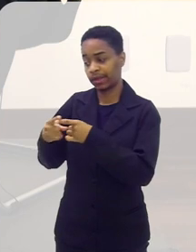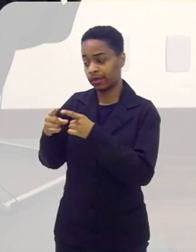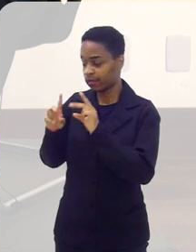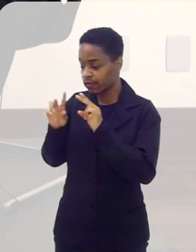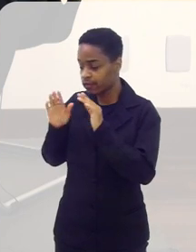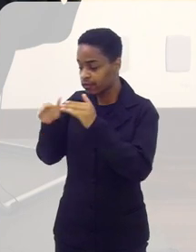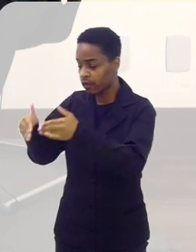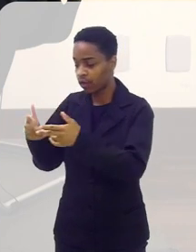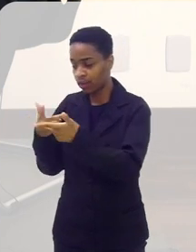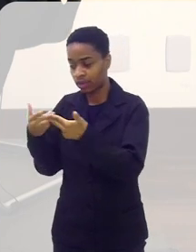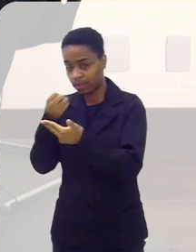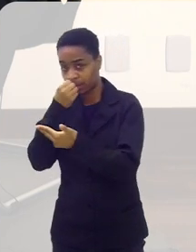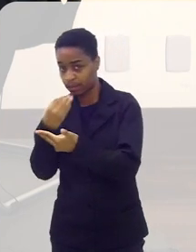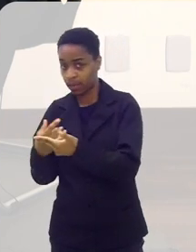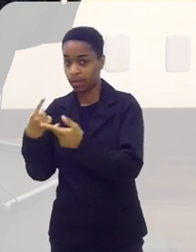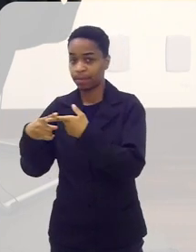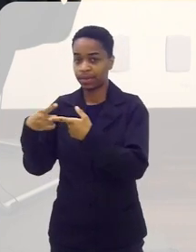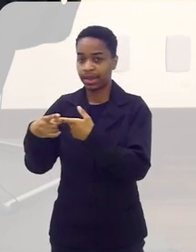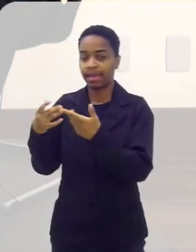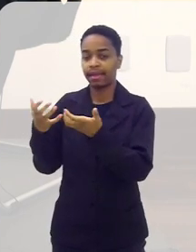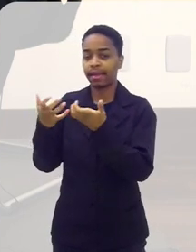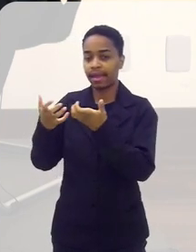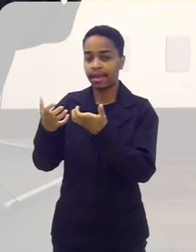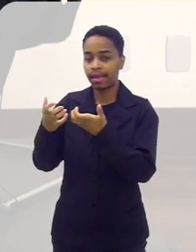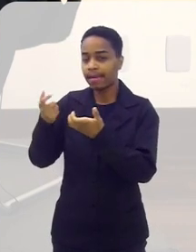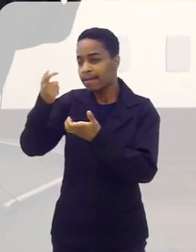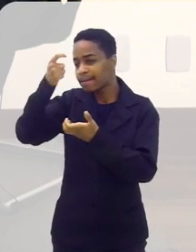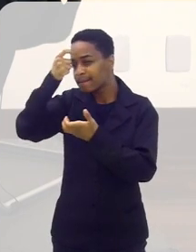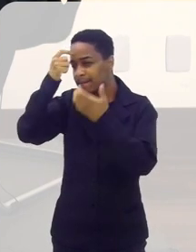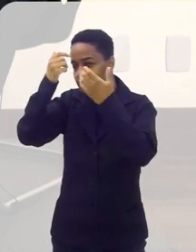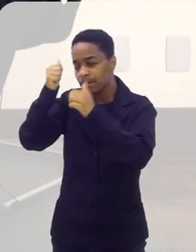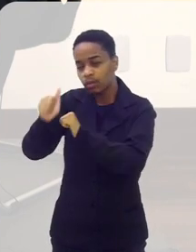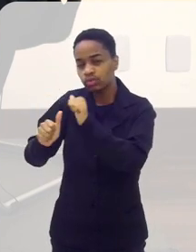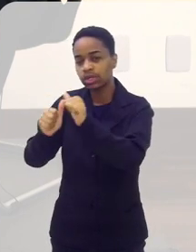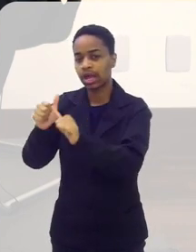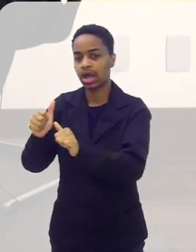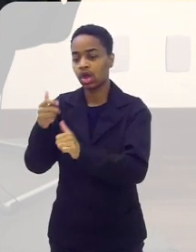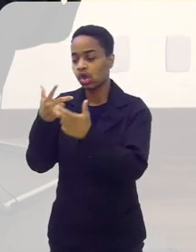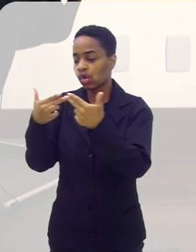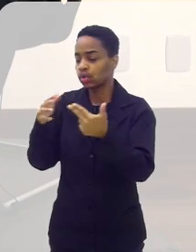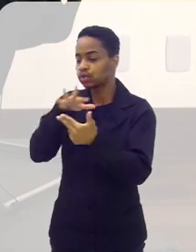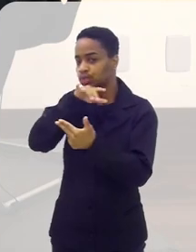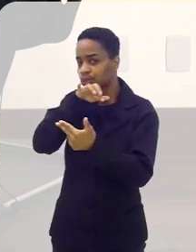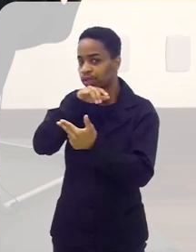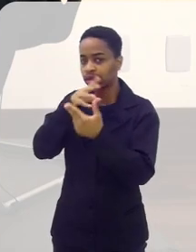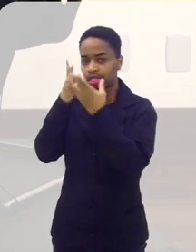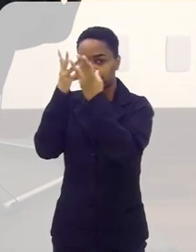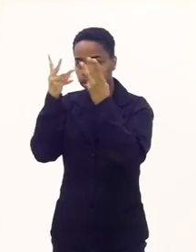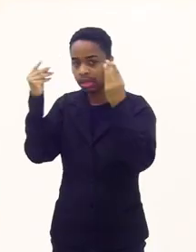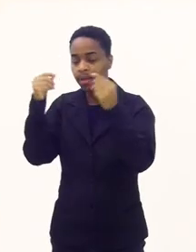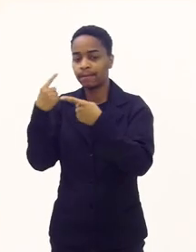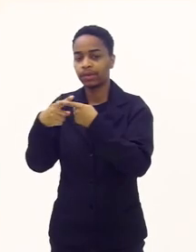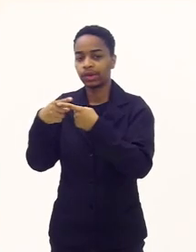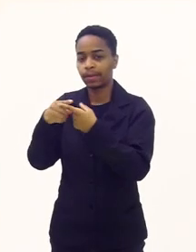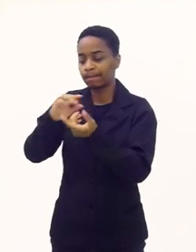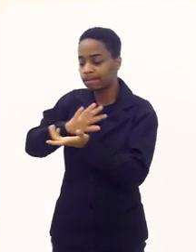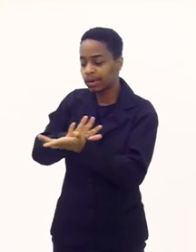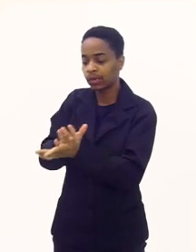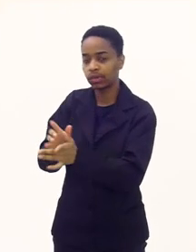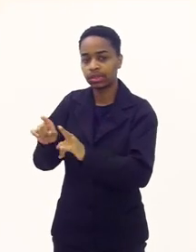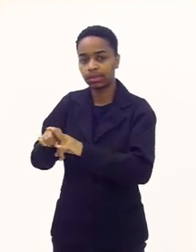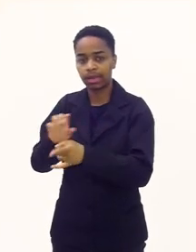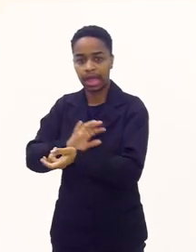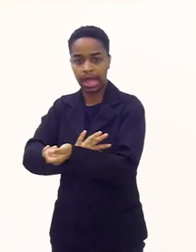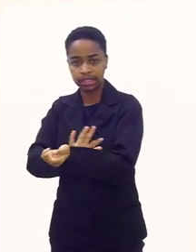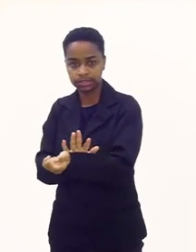indo pelo lado bom, né? Que é o lado de desconstrução daquilo que é ruim. Exato. Que é a intolerância e o racismo. Ela está